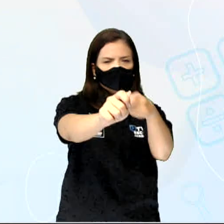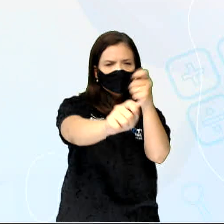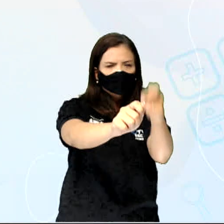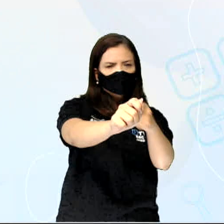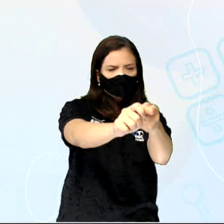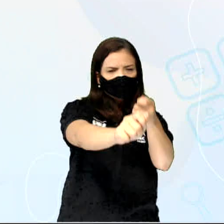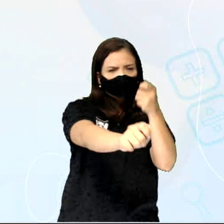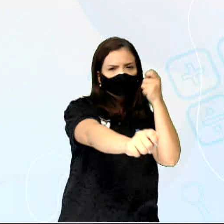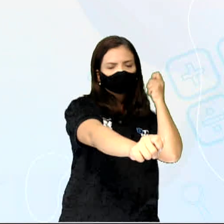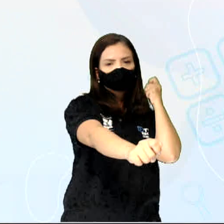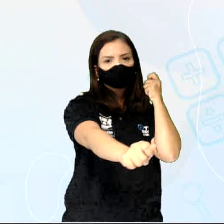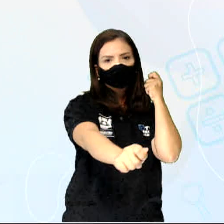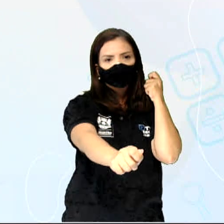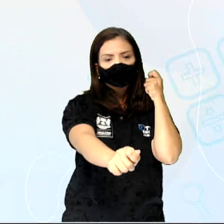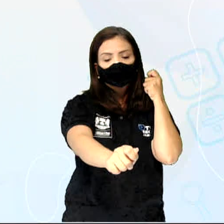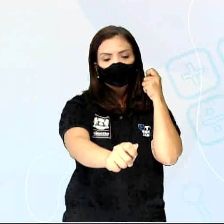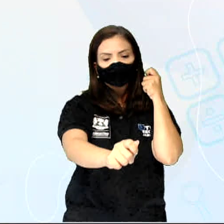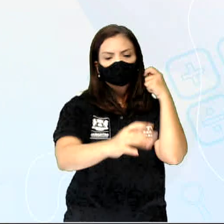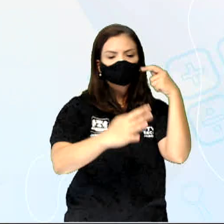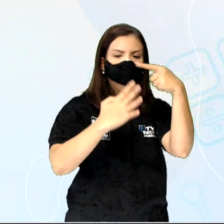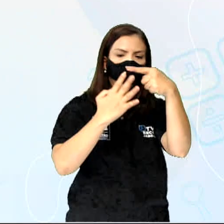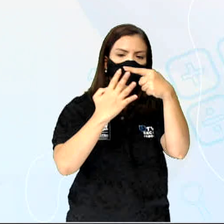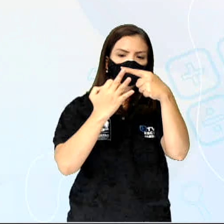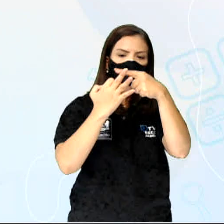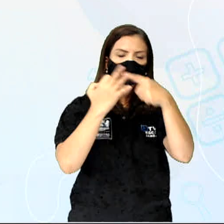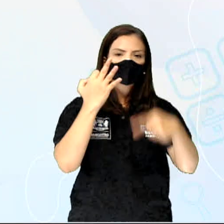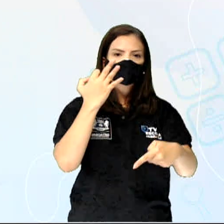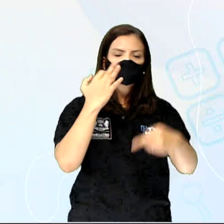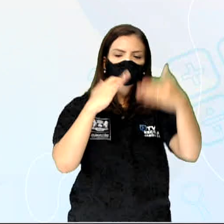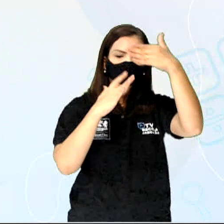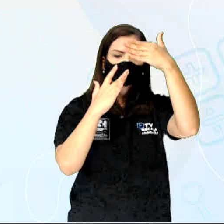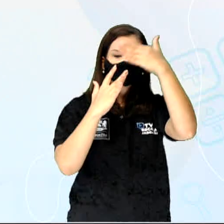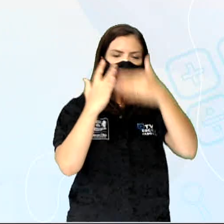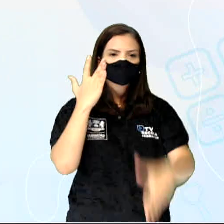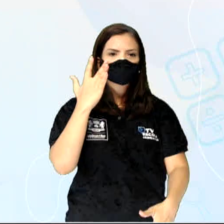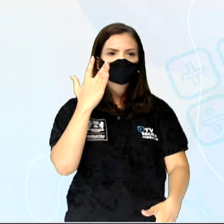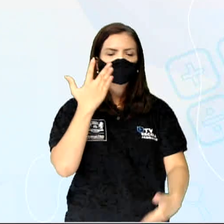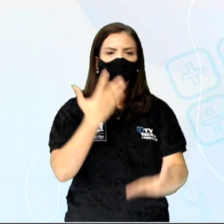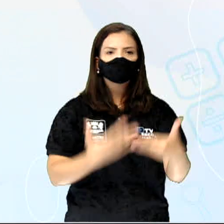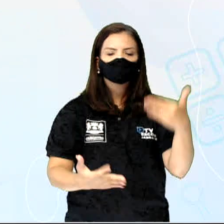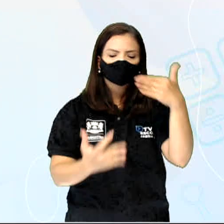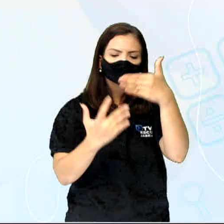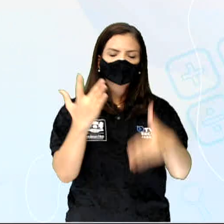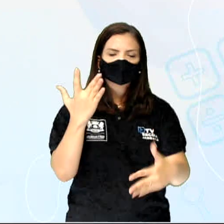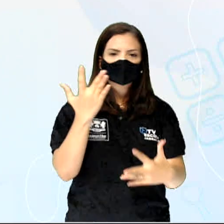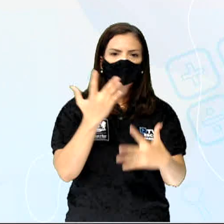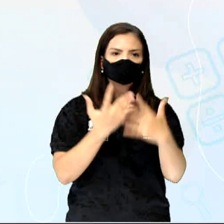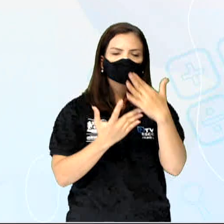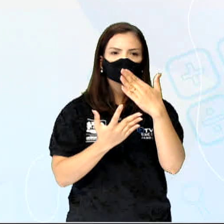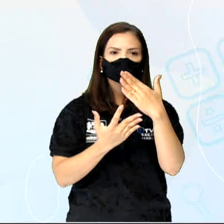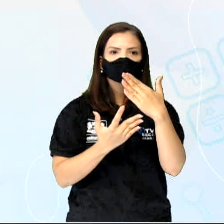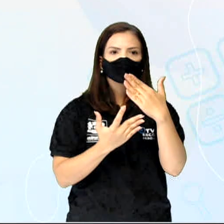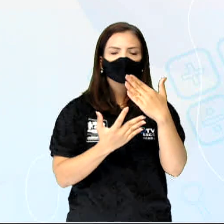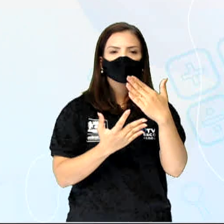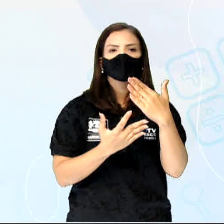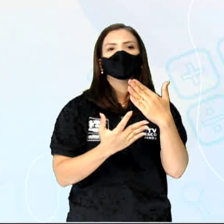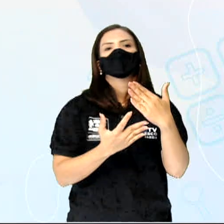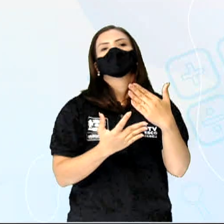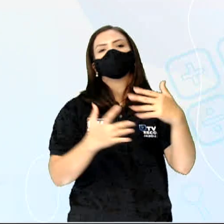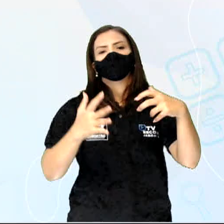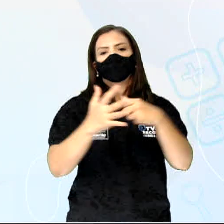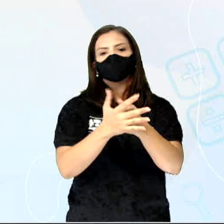ele perdeu três dedos pescando, como vocês estão vendo aí na foto. E quando ele foi trabalhar depois numa estação de trem,